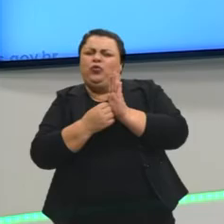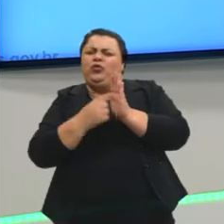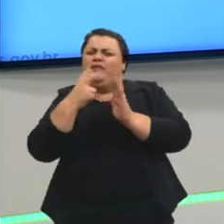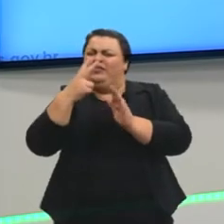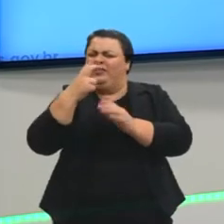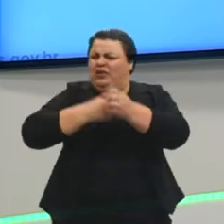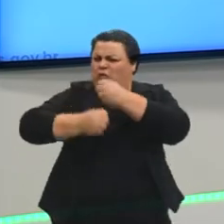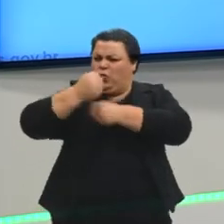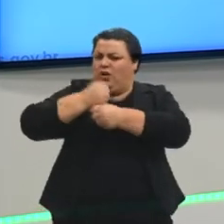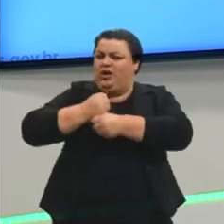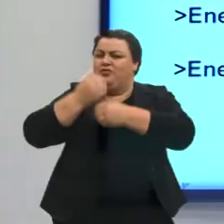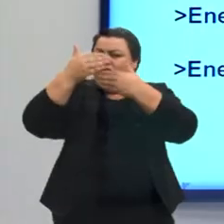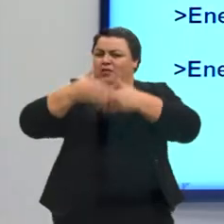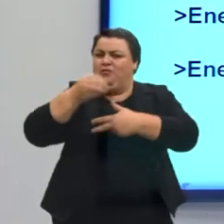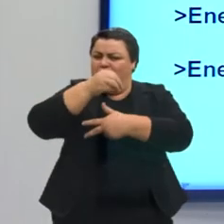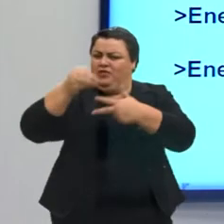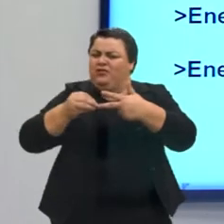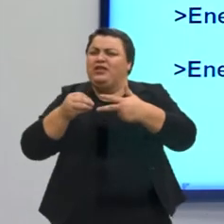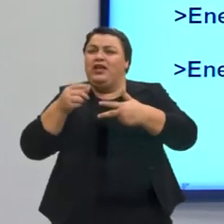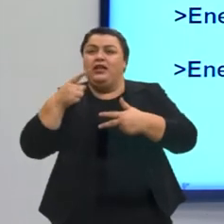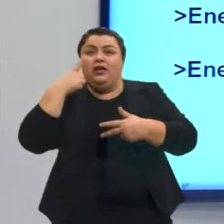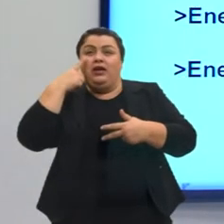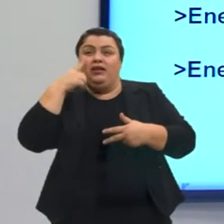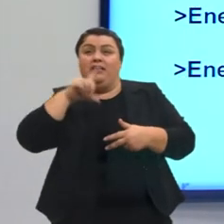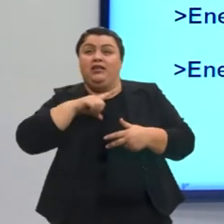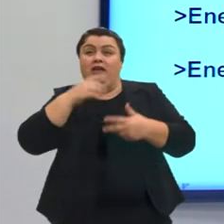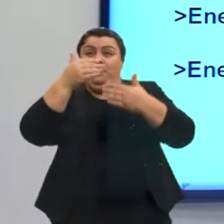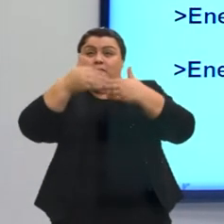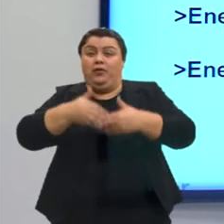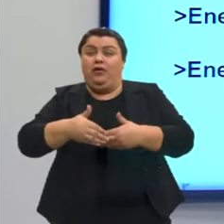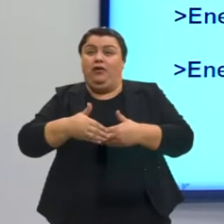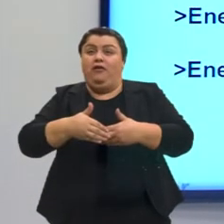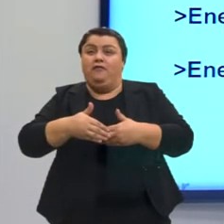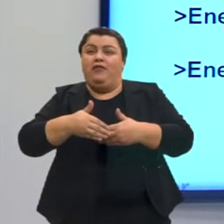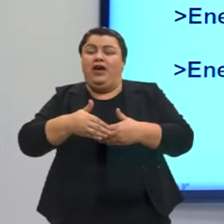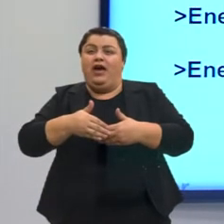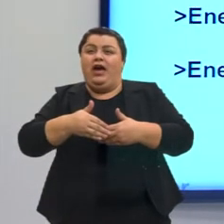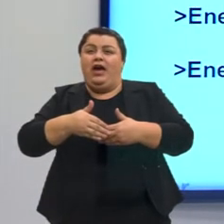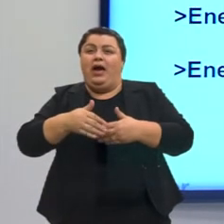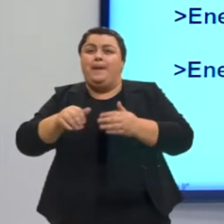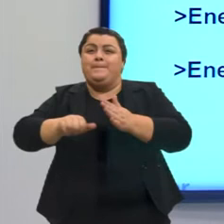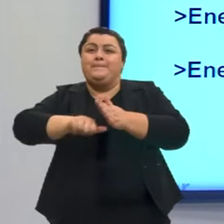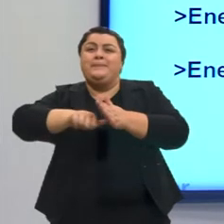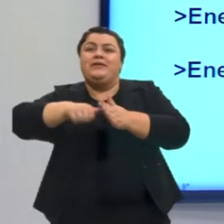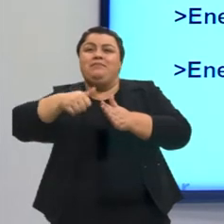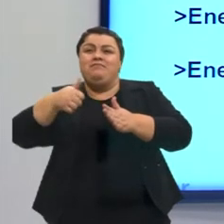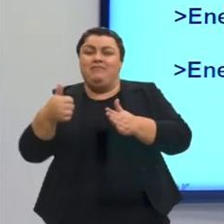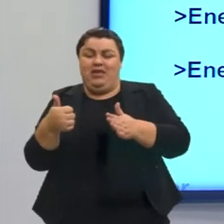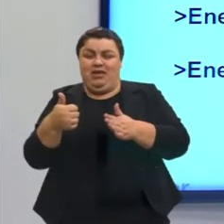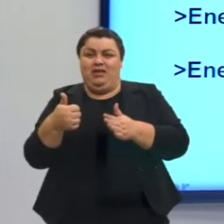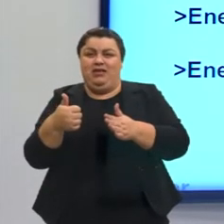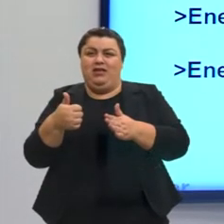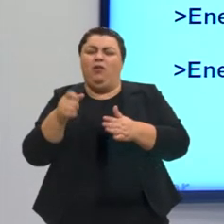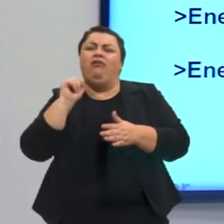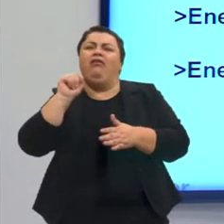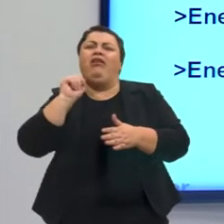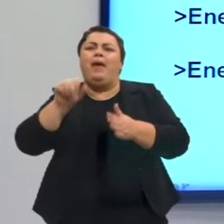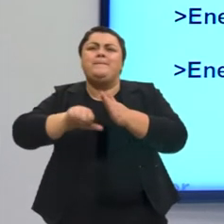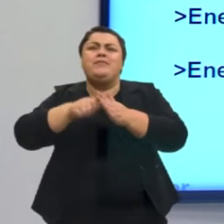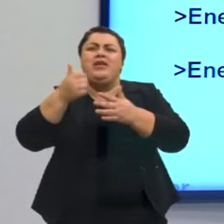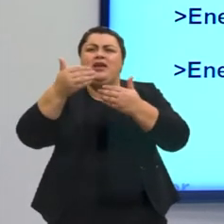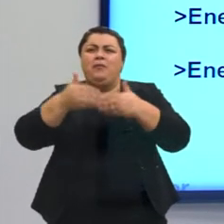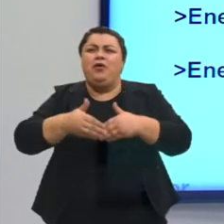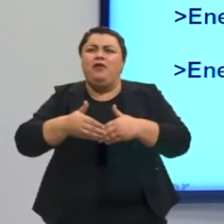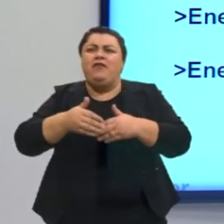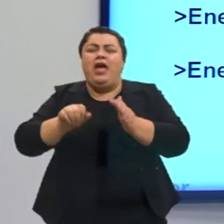anos da prova do Enem, tá? Então, aqui a gente tem a prova do Enem, que a gente chama de primeira aplicação. O é a primeira aplicação?